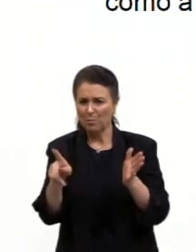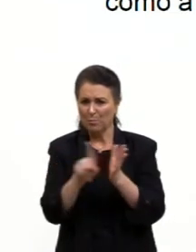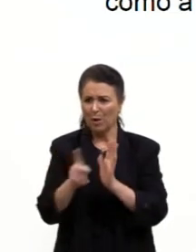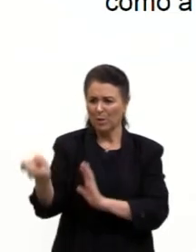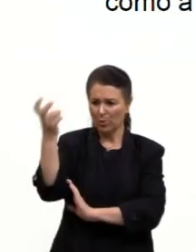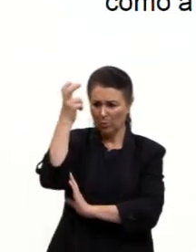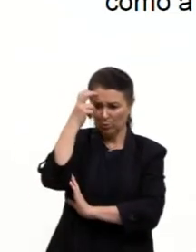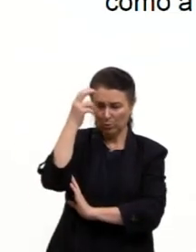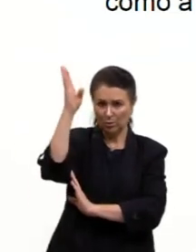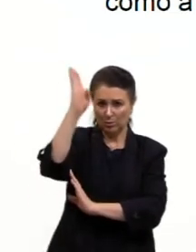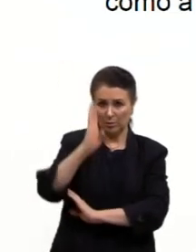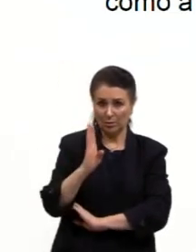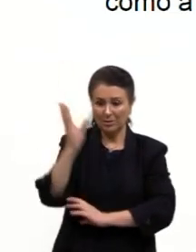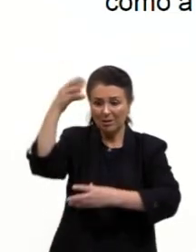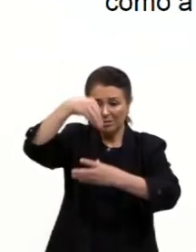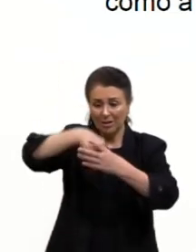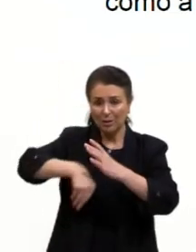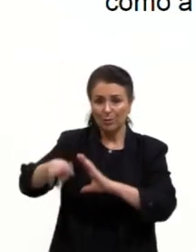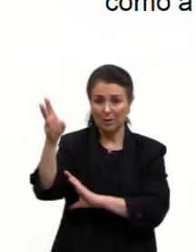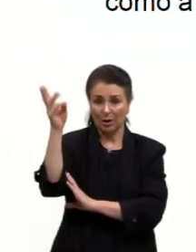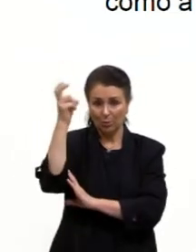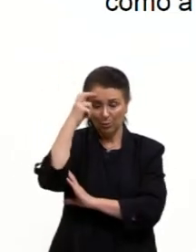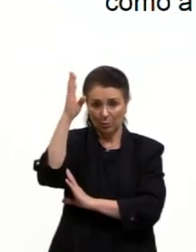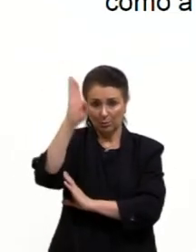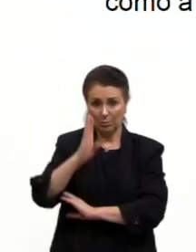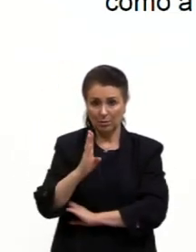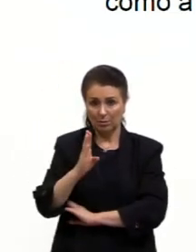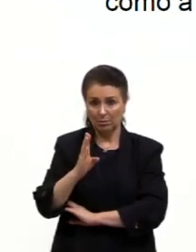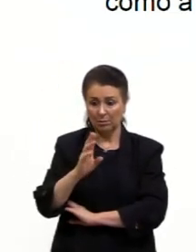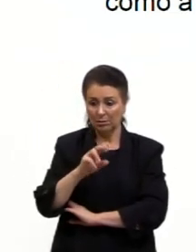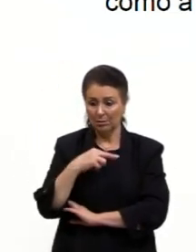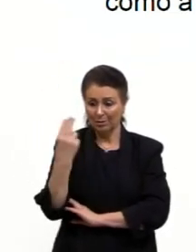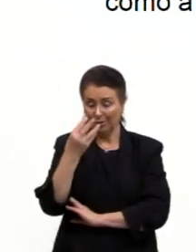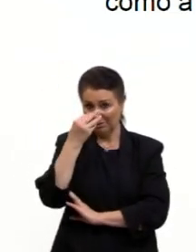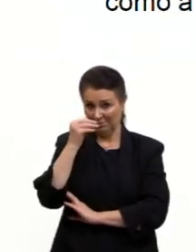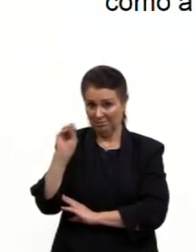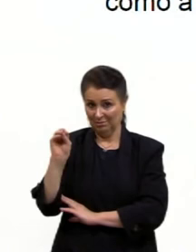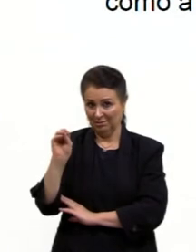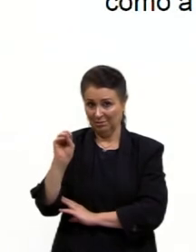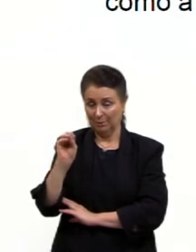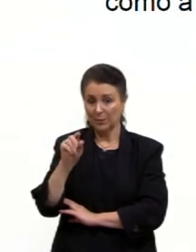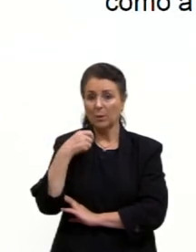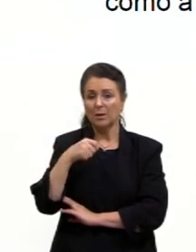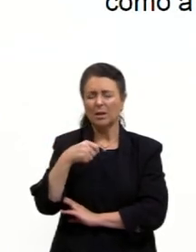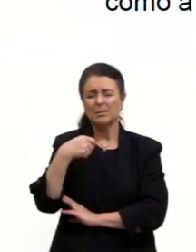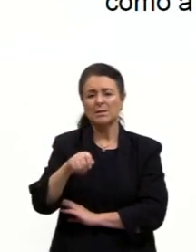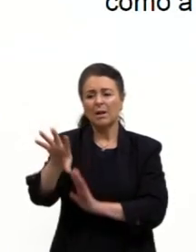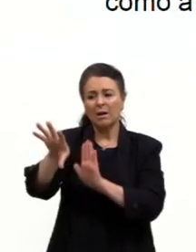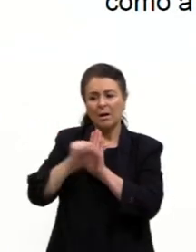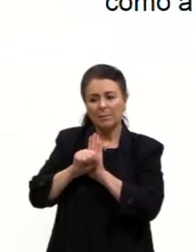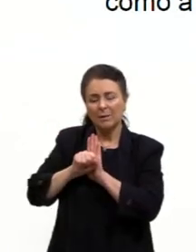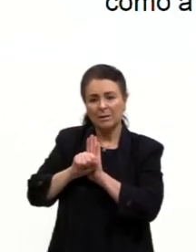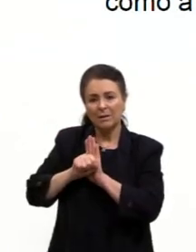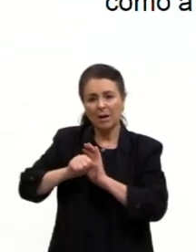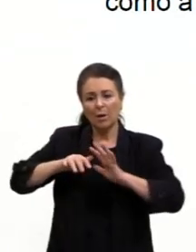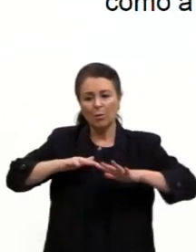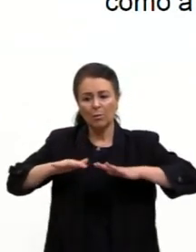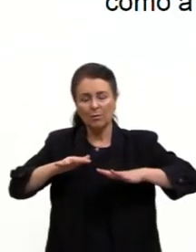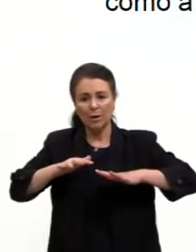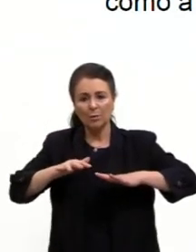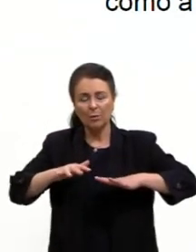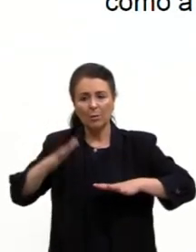que isso faz parte da nossa cultura e às vezes a gente ignora. O que se quer é captar seu movimento para melhor